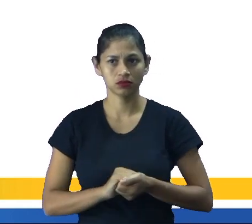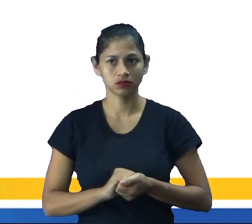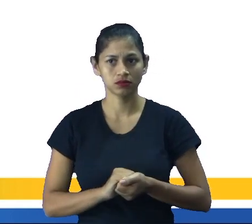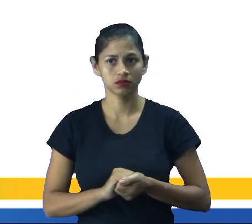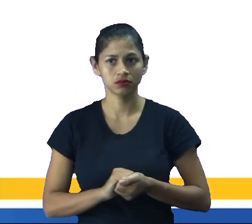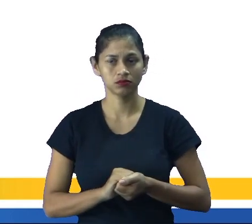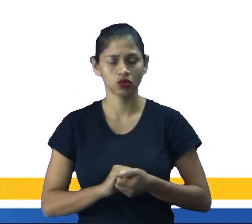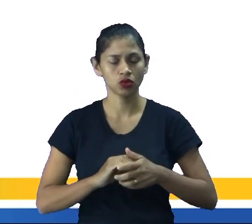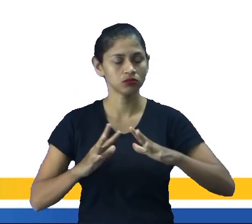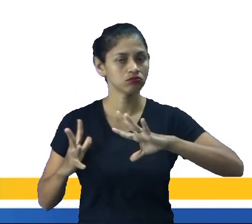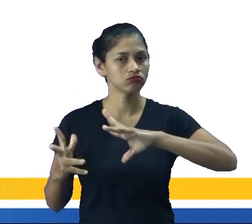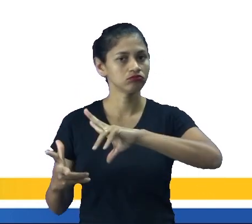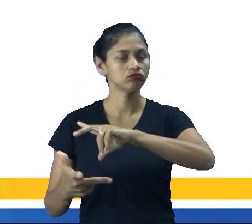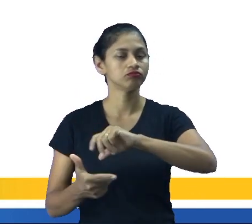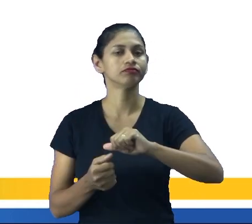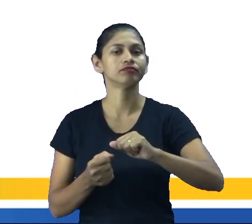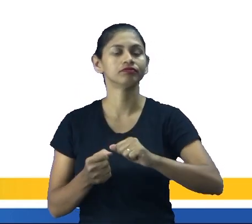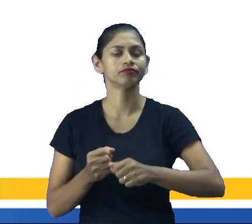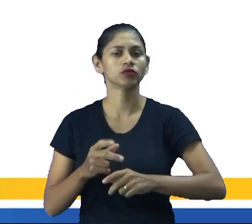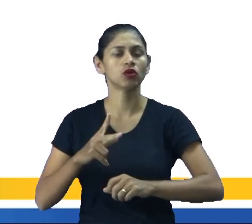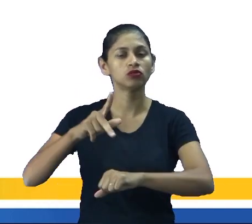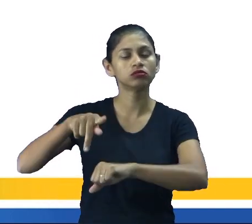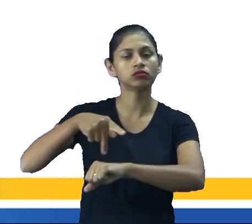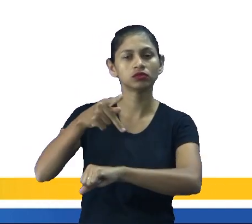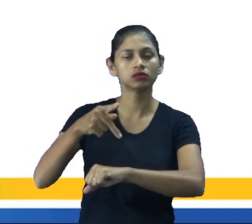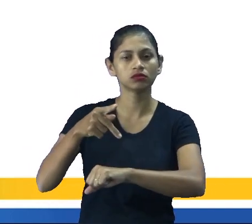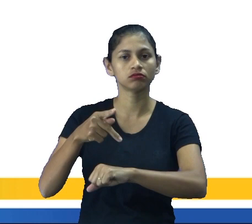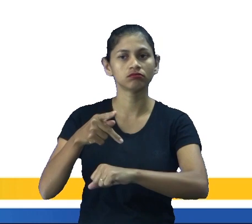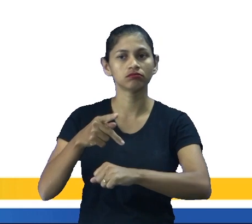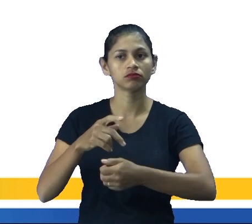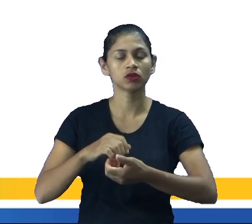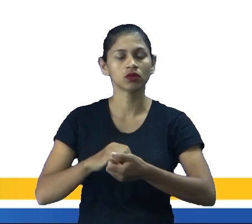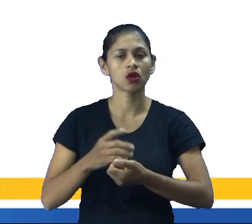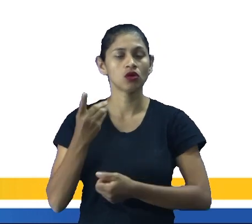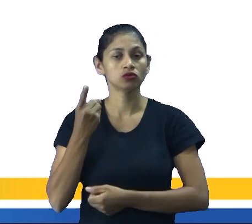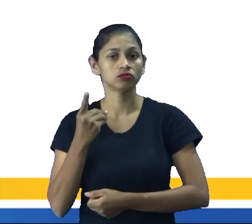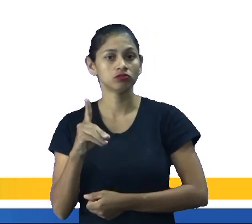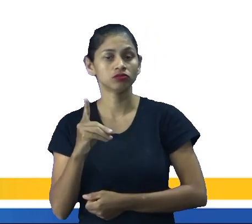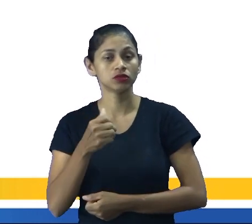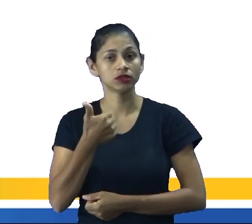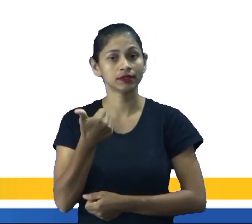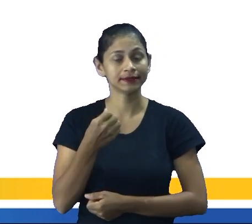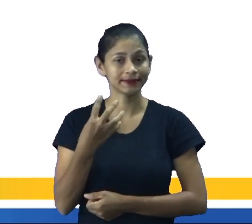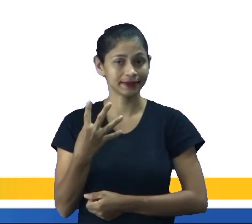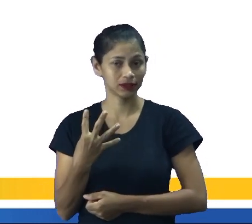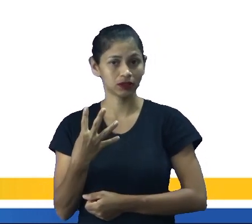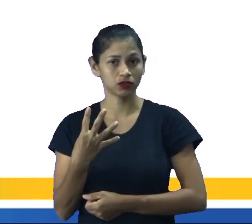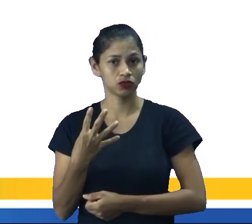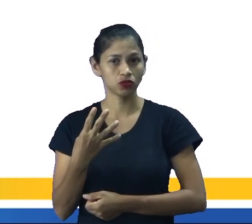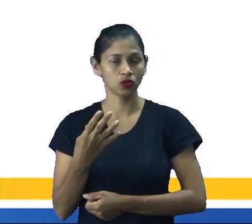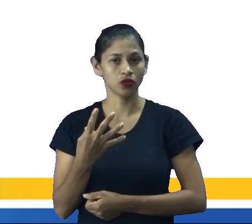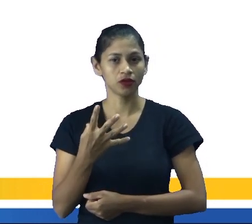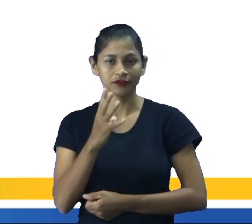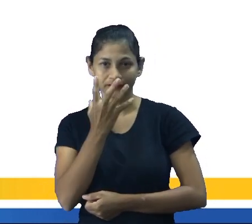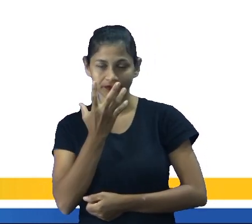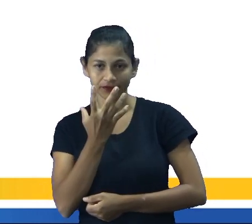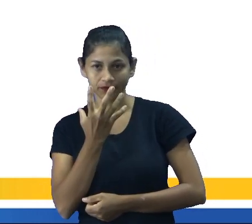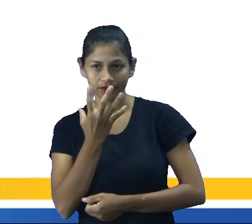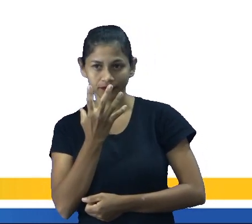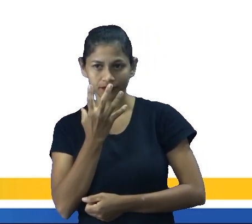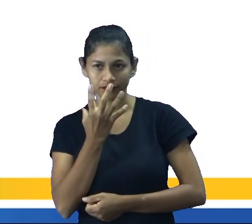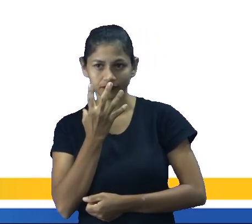na maioria dos países, ele é comemorado no dia 14 de fevereiro, February 14.